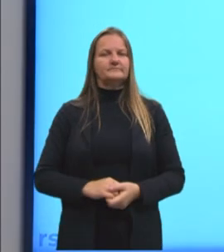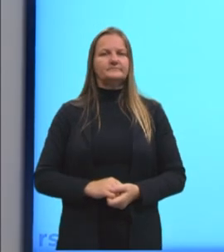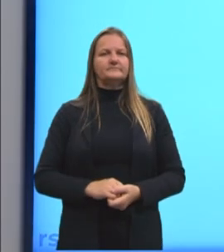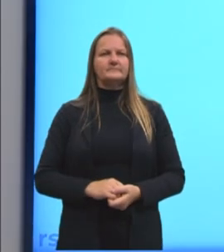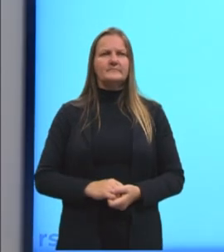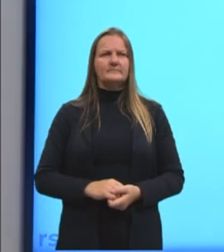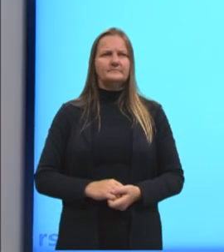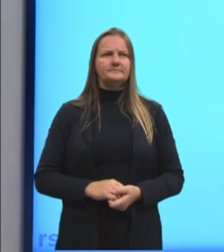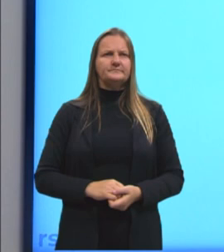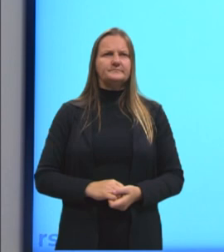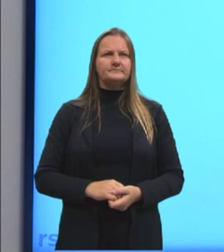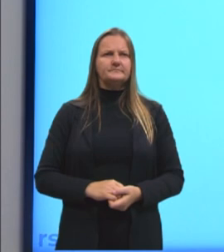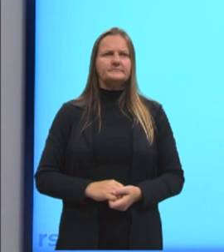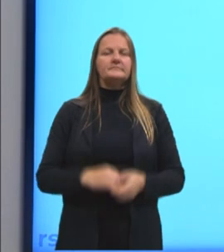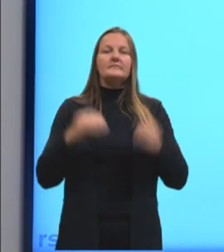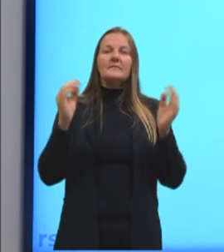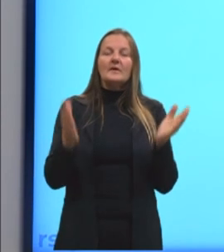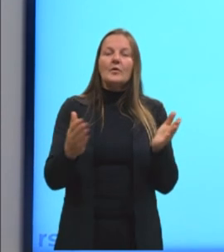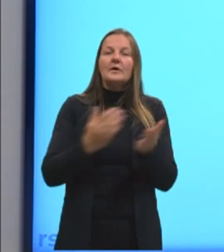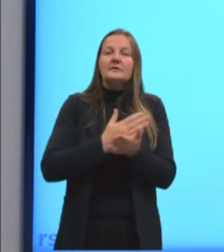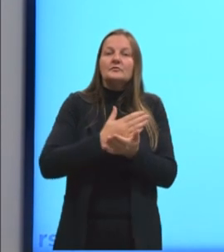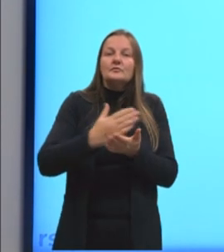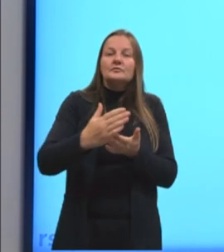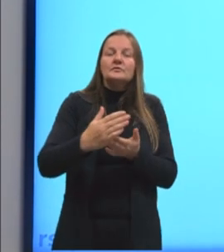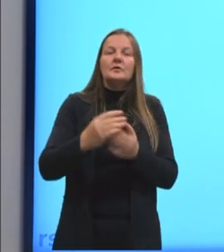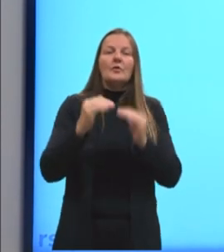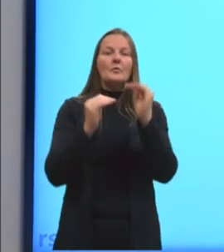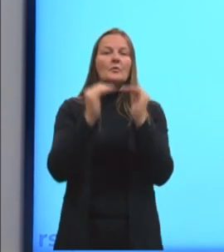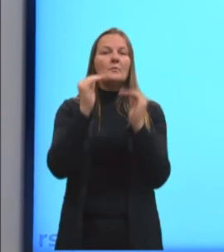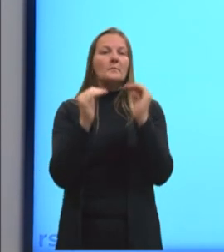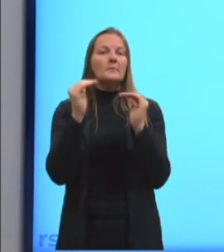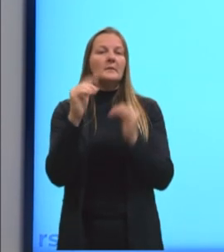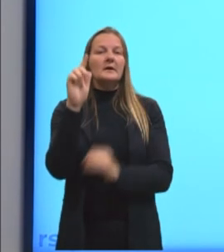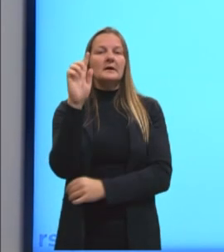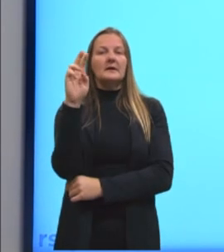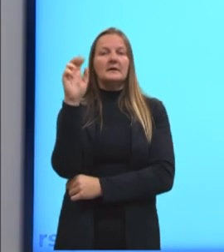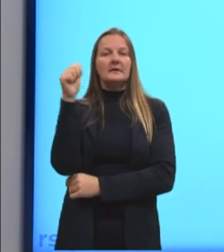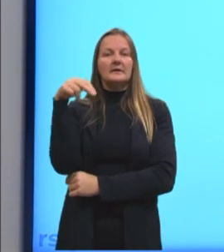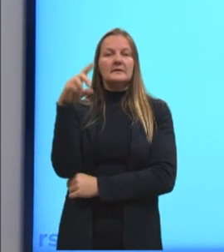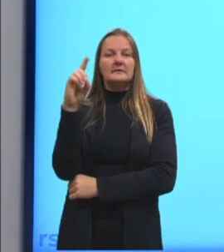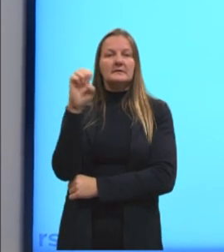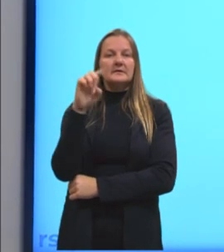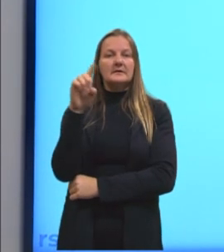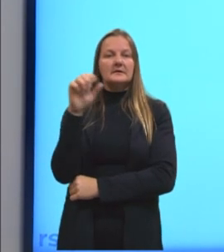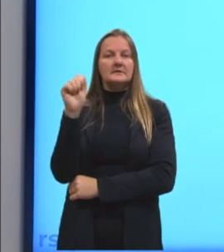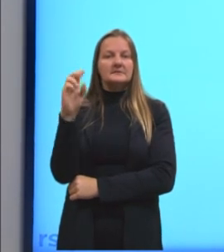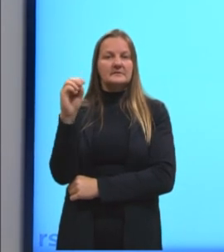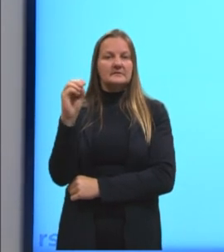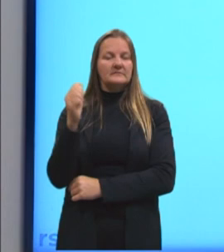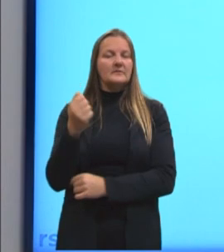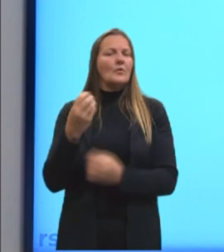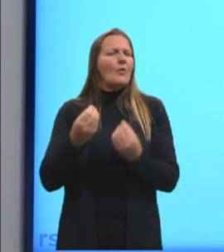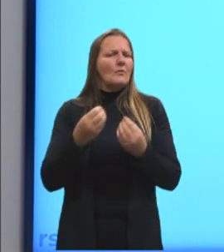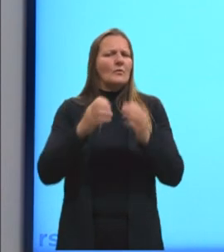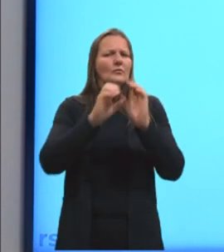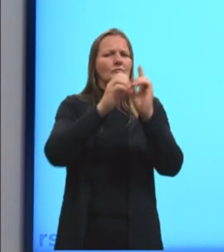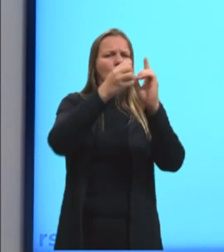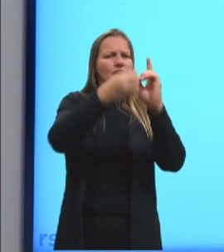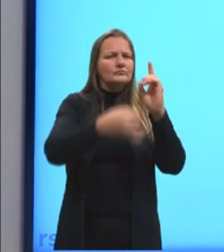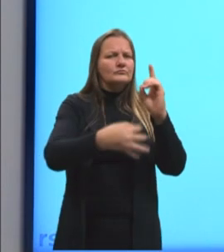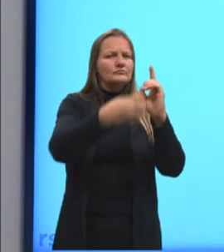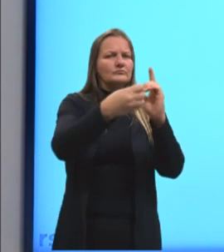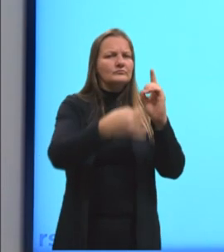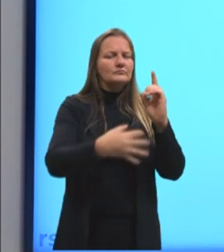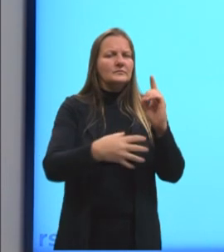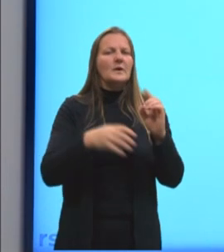Nós vamos ver, então, agora as grandezas proporcionais. Uma grandeza é definida como algo que pode